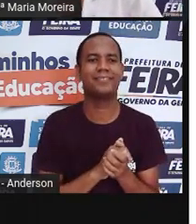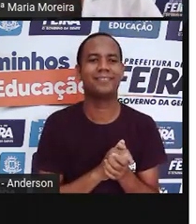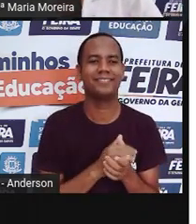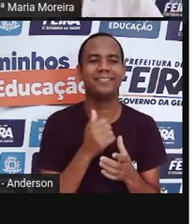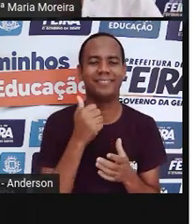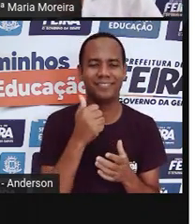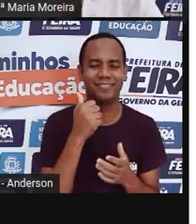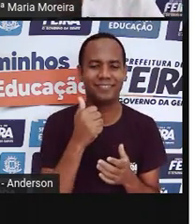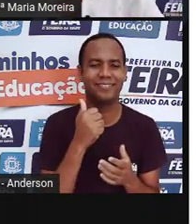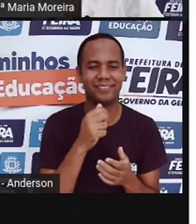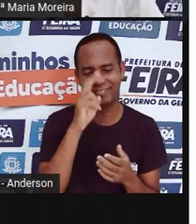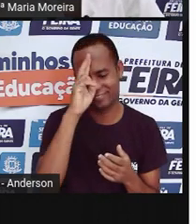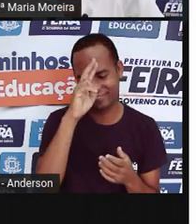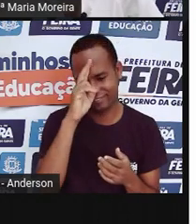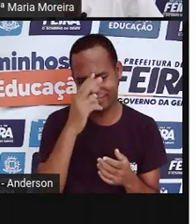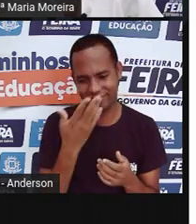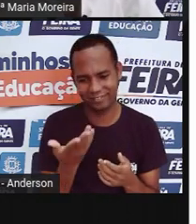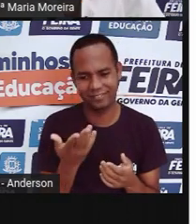lembrar agora, tá vendo?